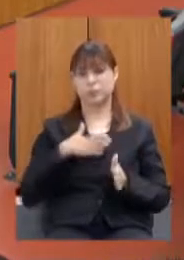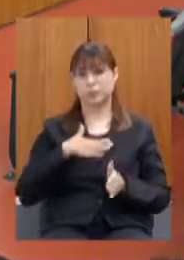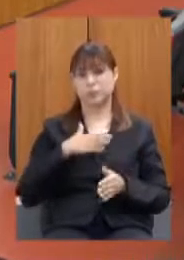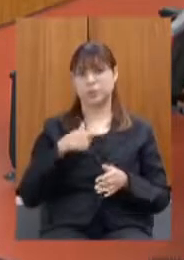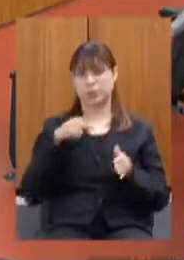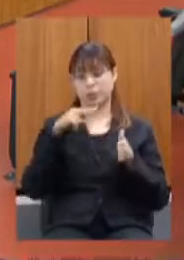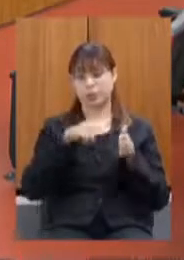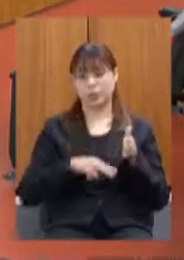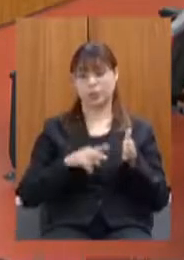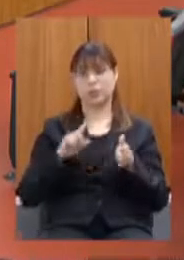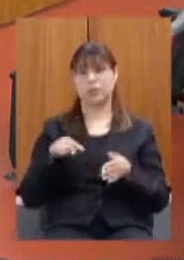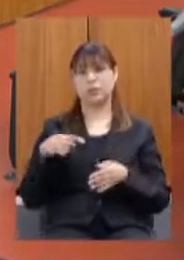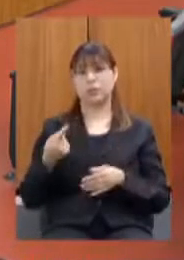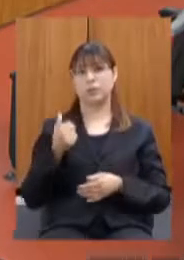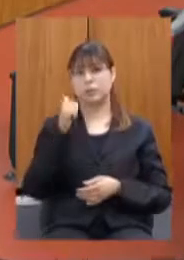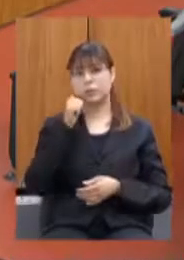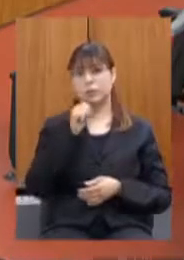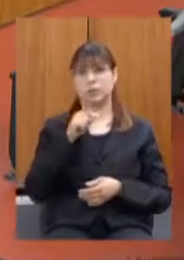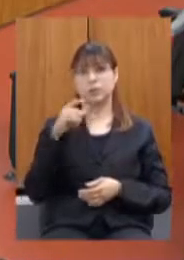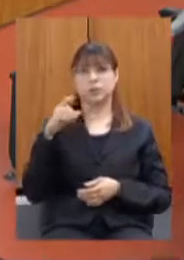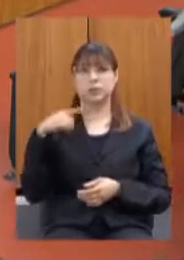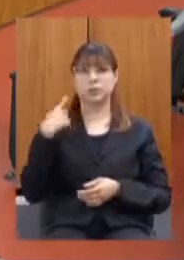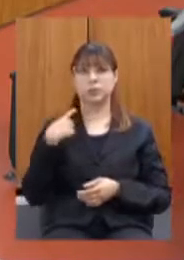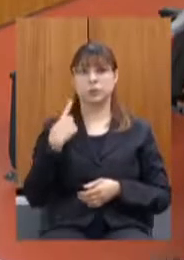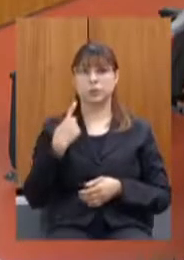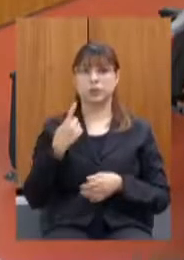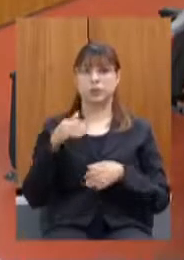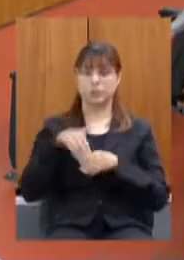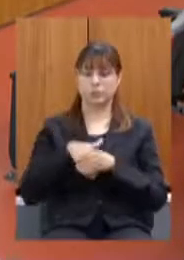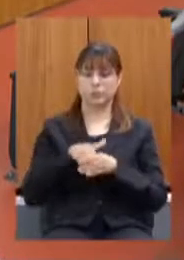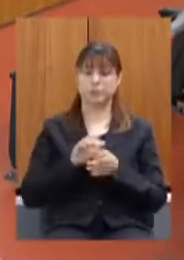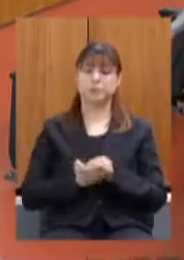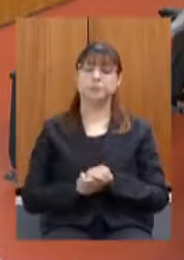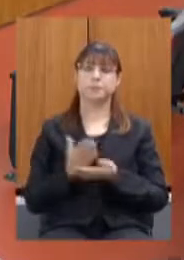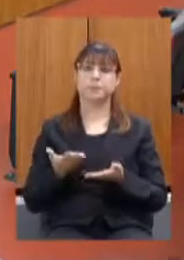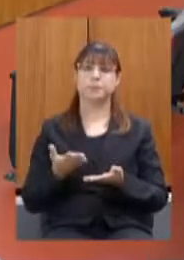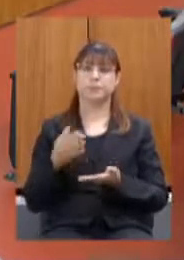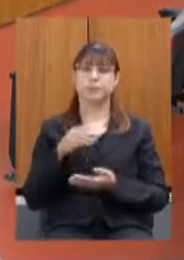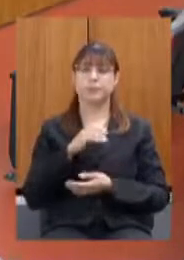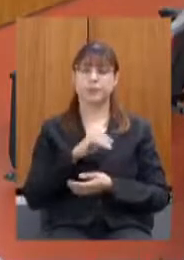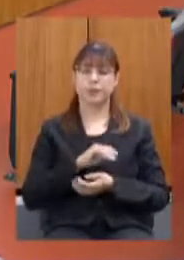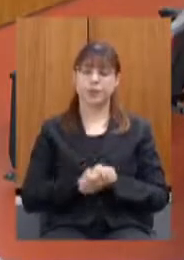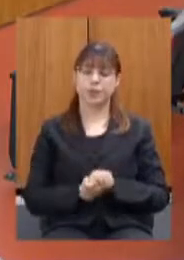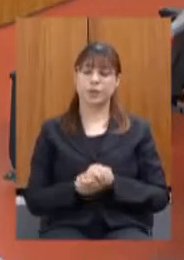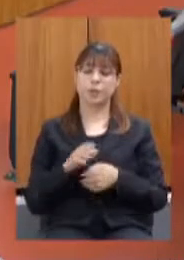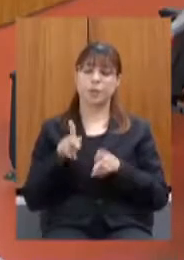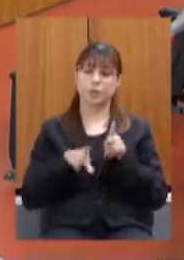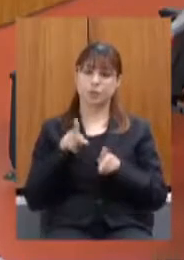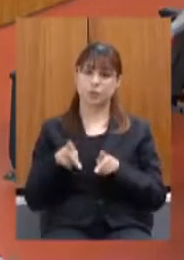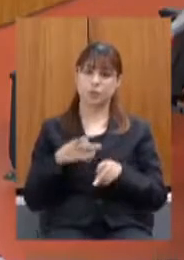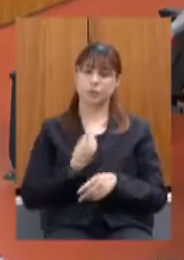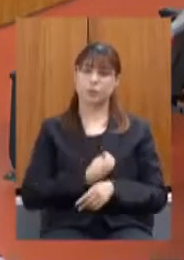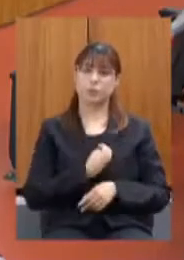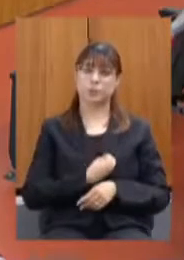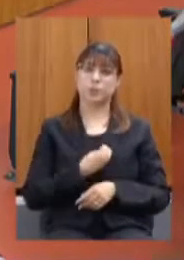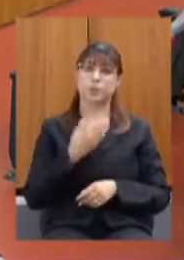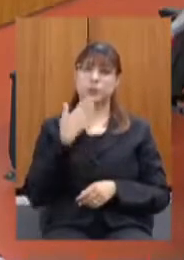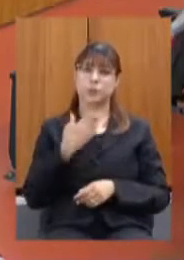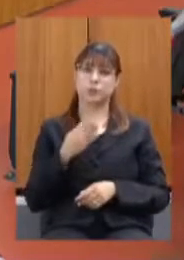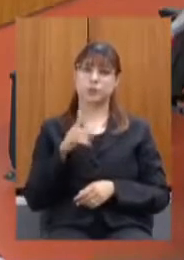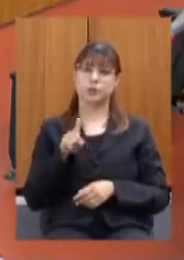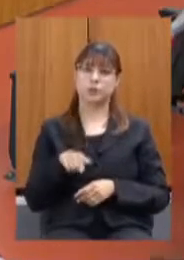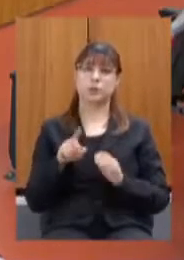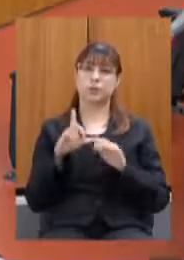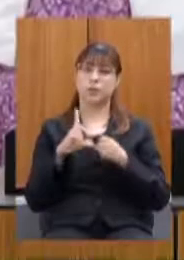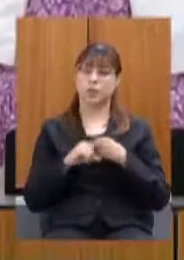deputada coloque em votação por gentileza excelentíssima senhora presidente da comissão de participação popular deputado que subserve requer do assenência nos